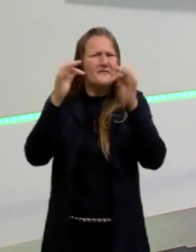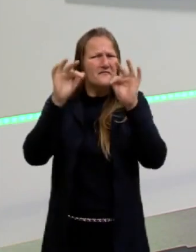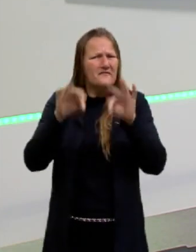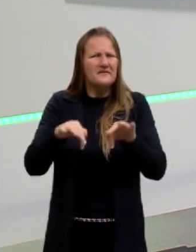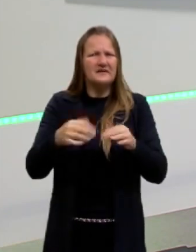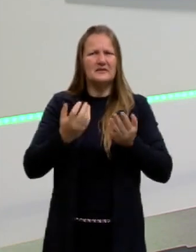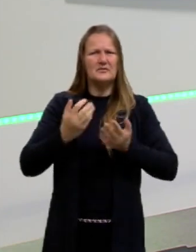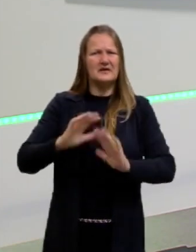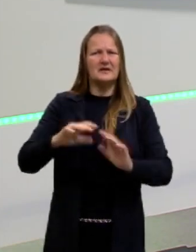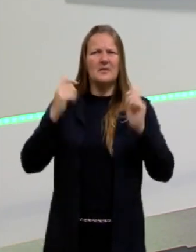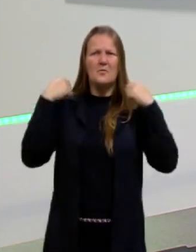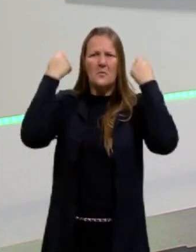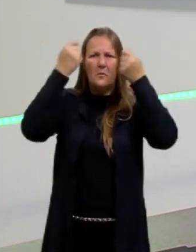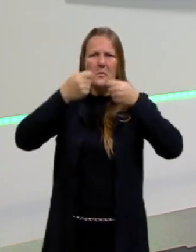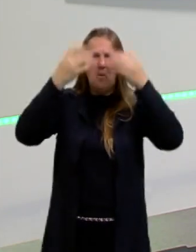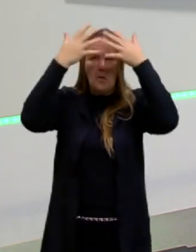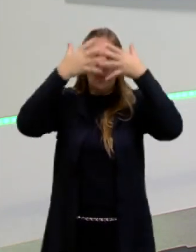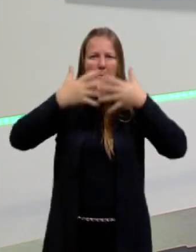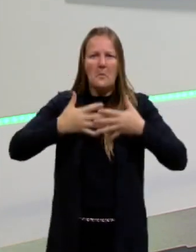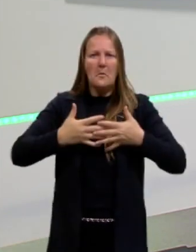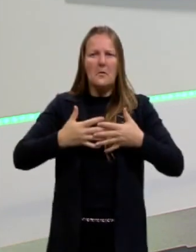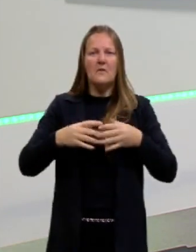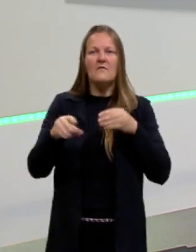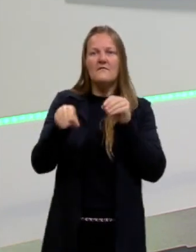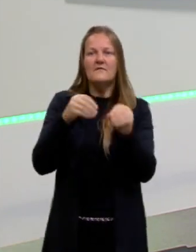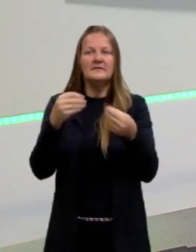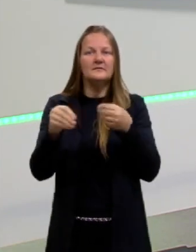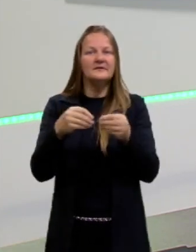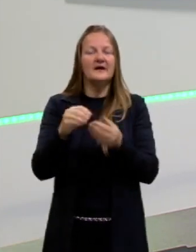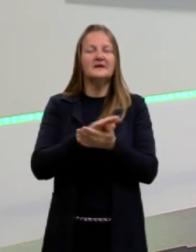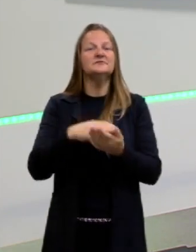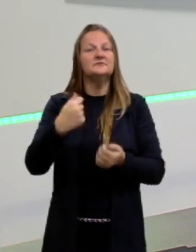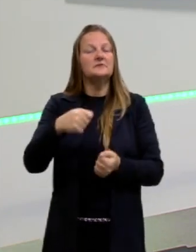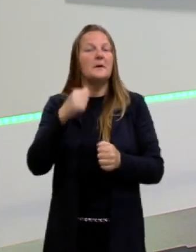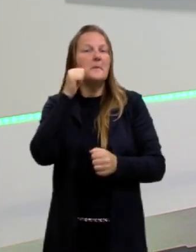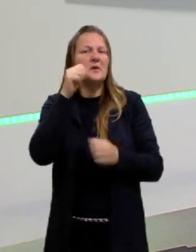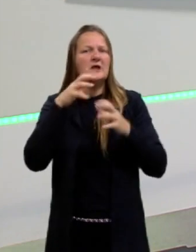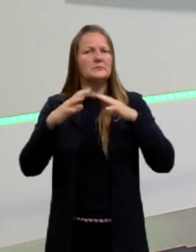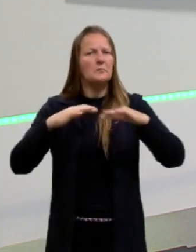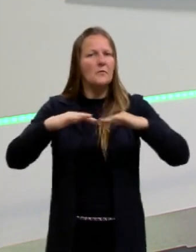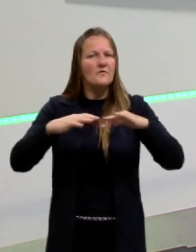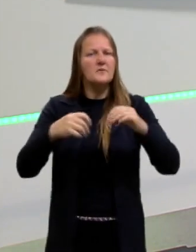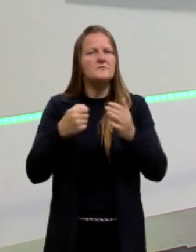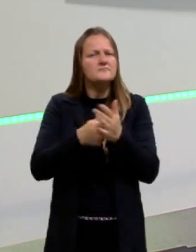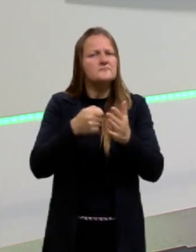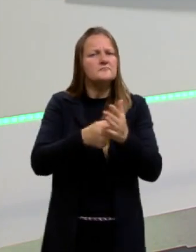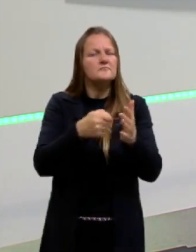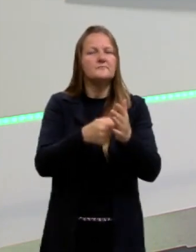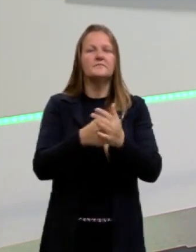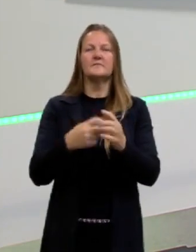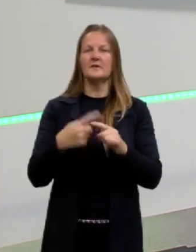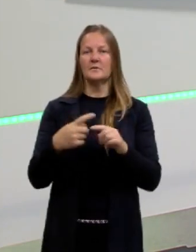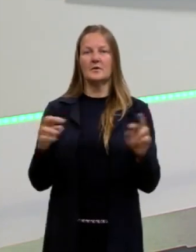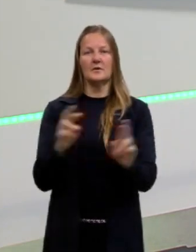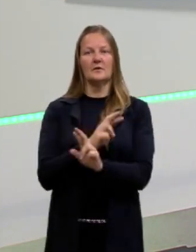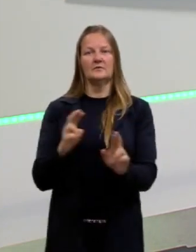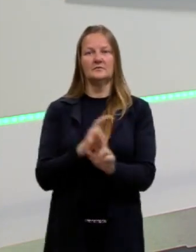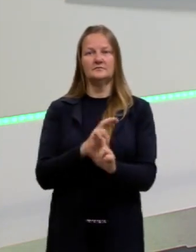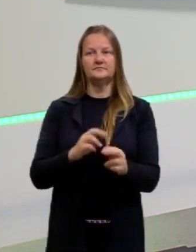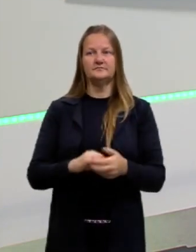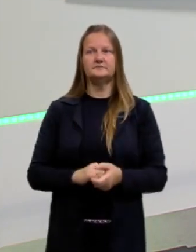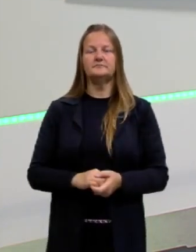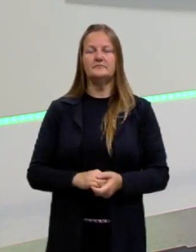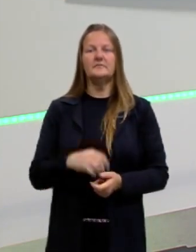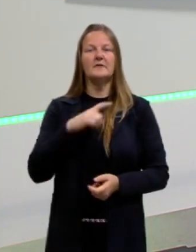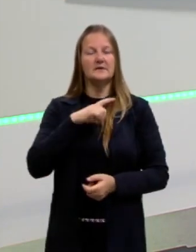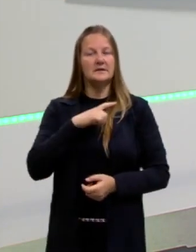ou querem um pouco mais de flexibilidade sobre aquela roupa, né, que elas têm, relacionado a isso, tá, então, eles estão